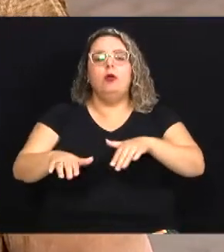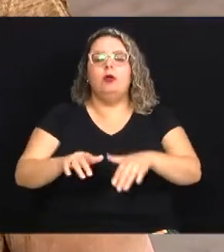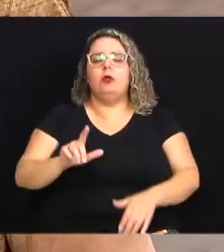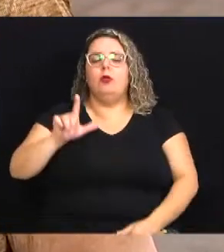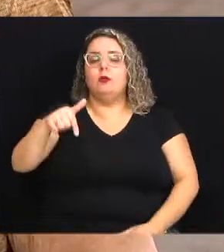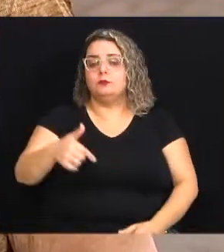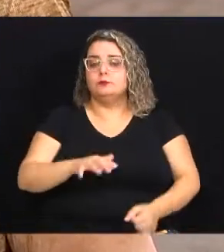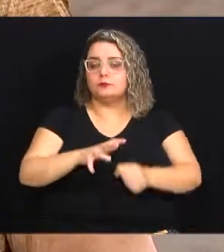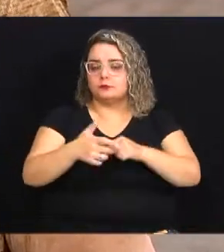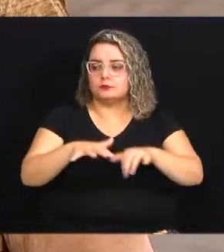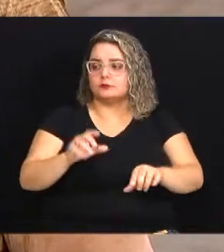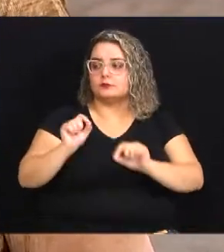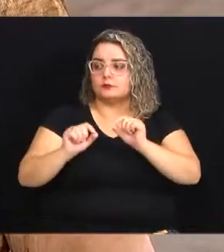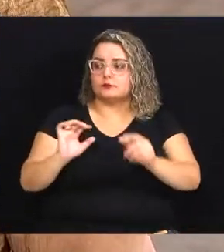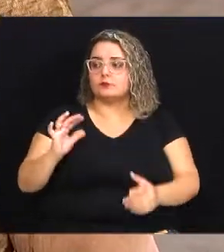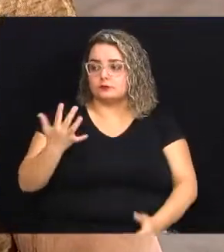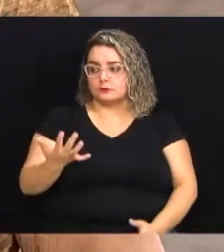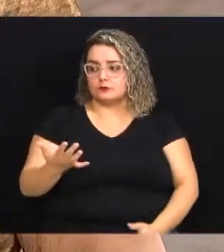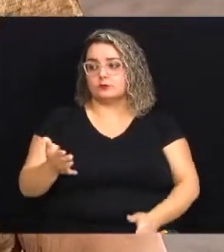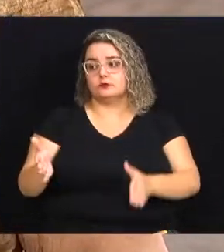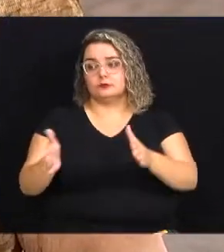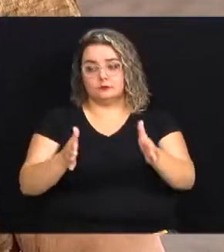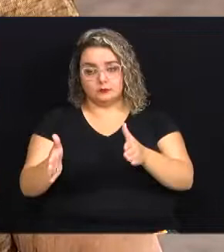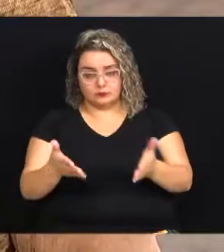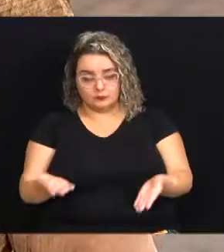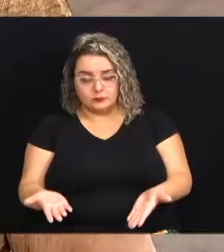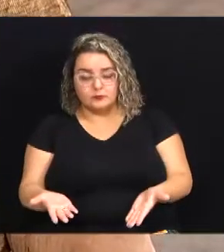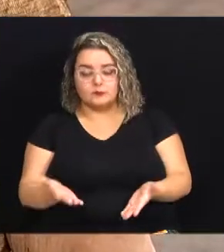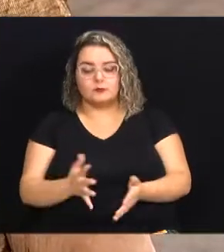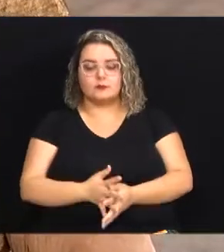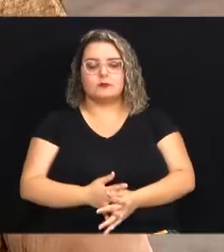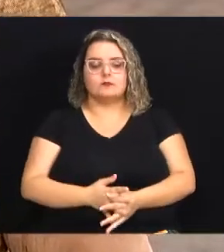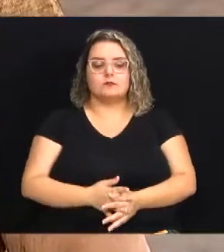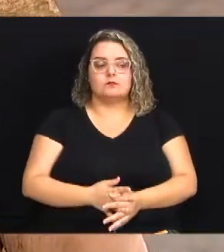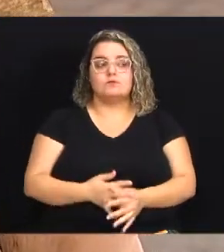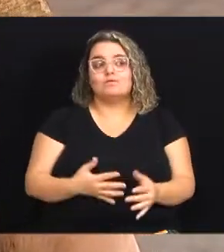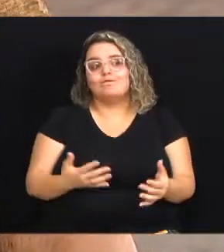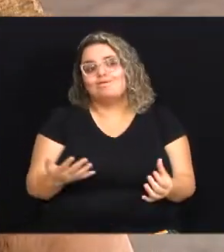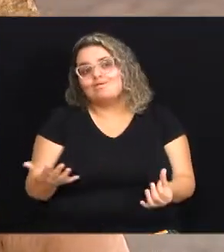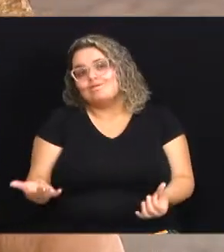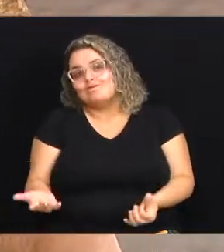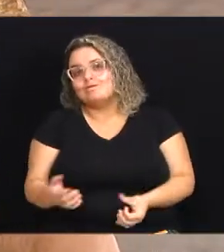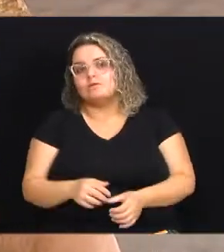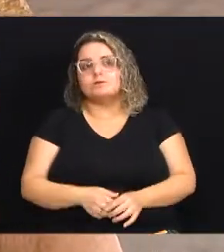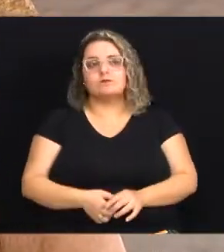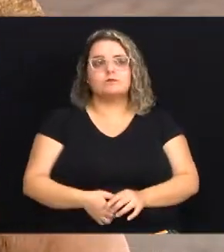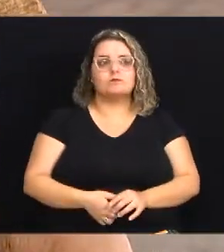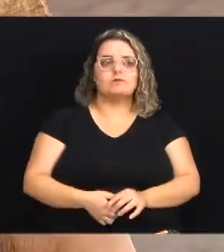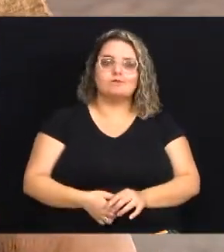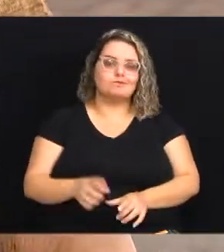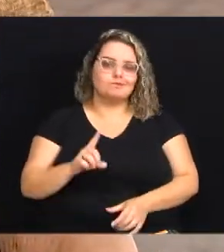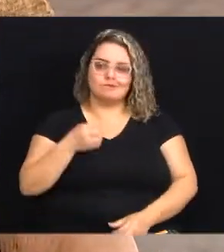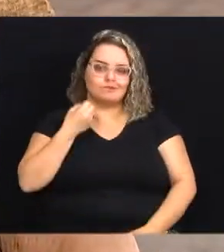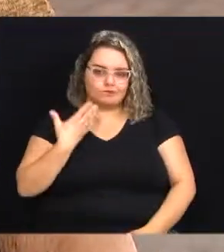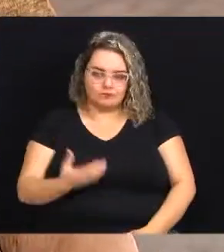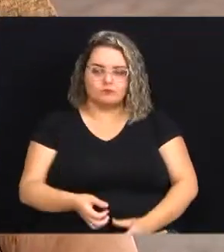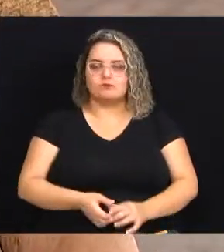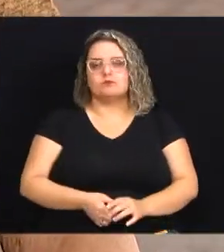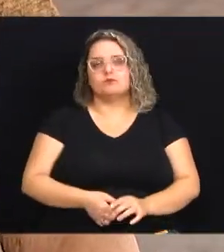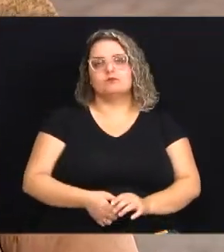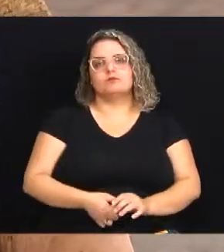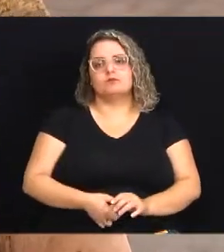pós pandemia o que está acontecendo? É, no momento não está assim bom né